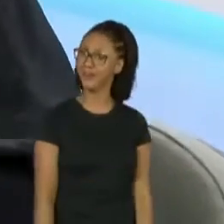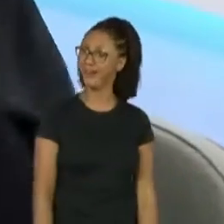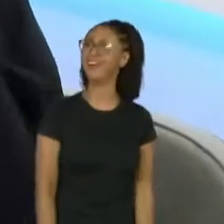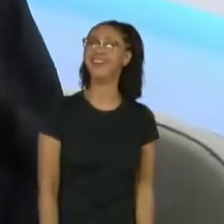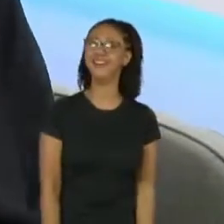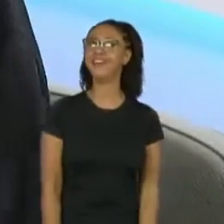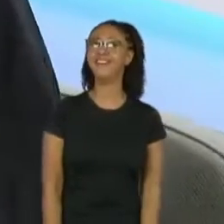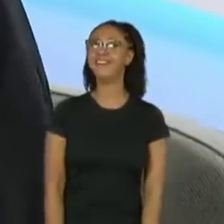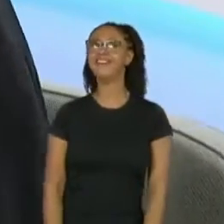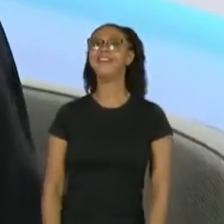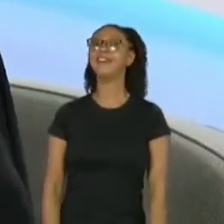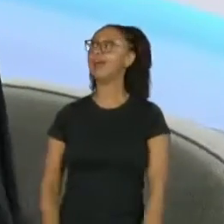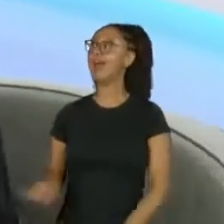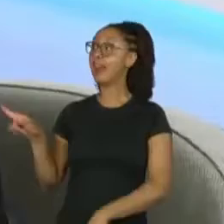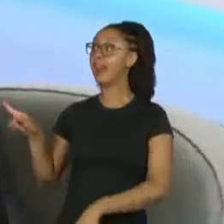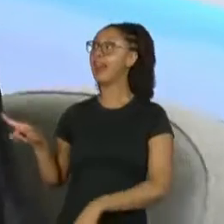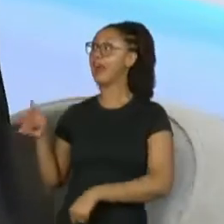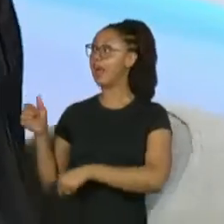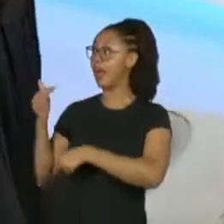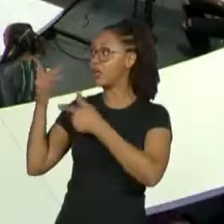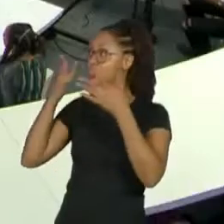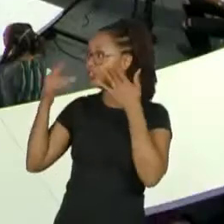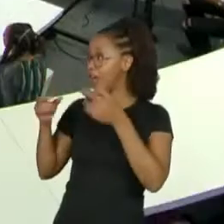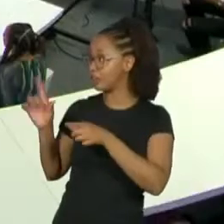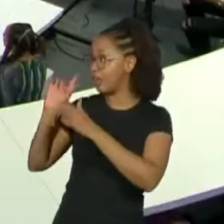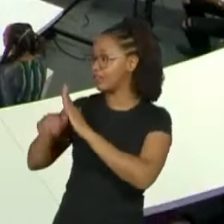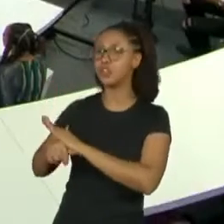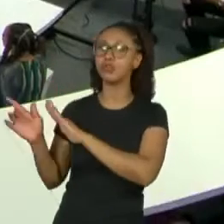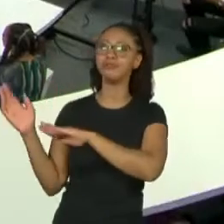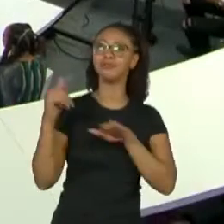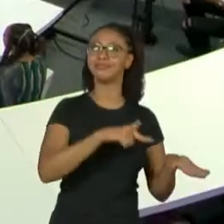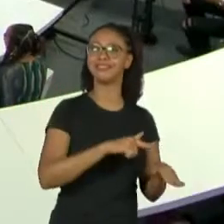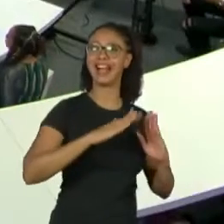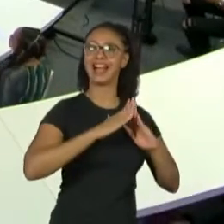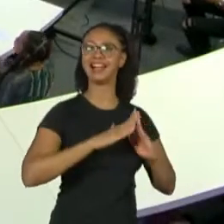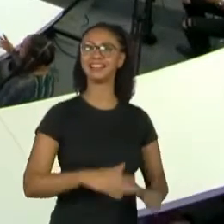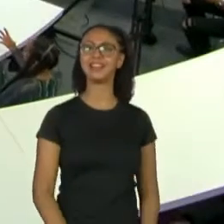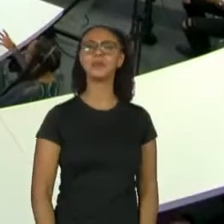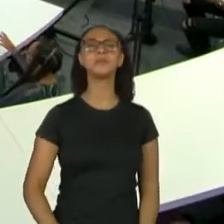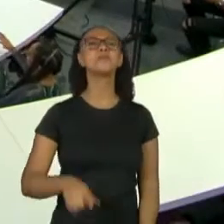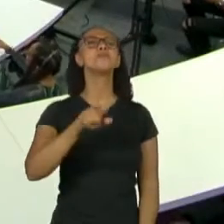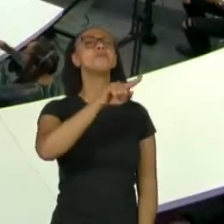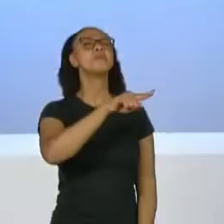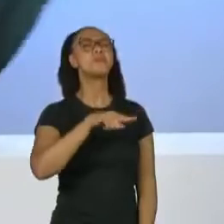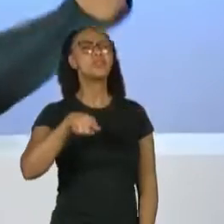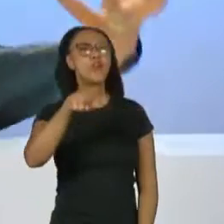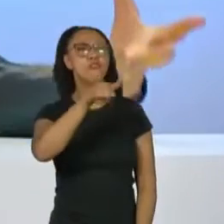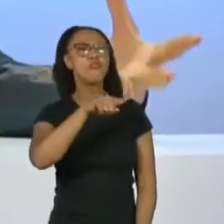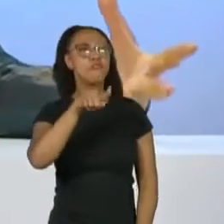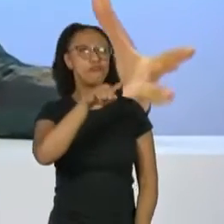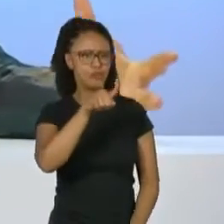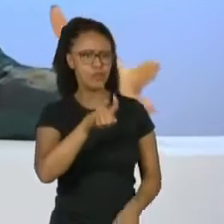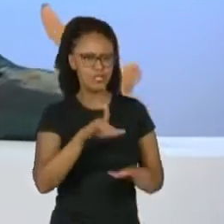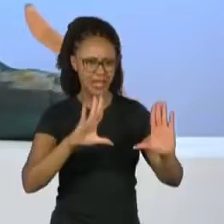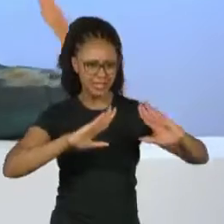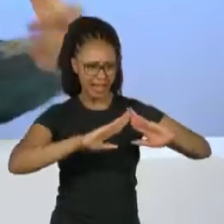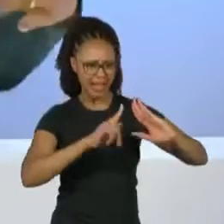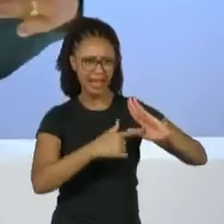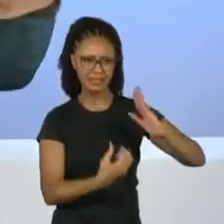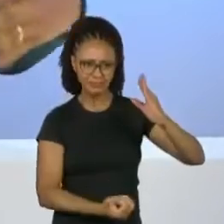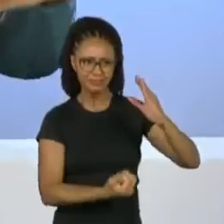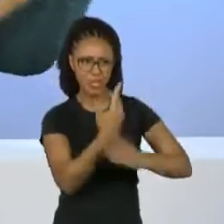Passava a adorar e ele... Vocês criaram alguma coisa juntos, artisticamente, saiu algum projeto